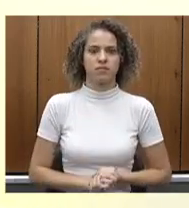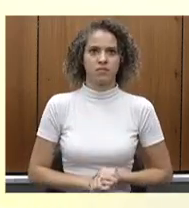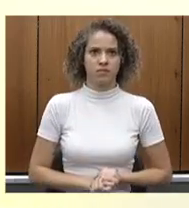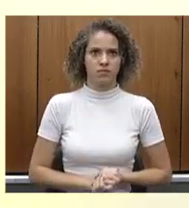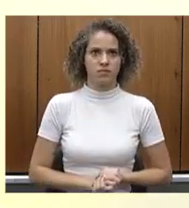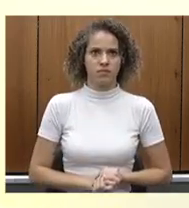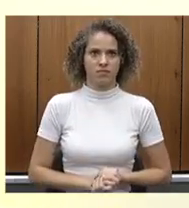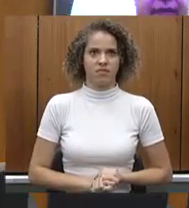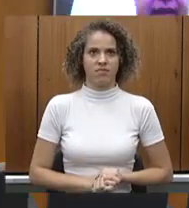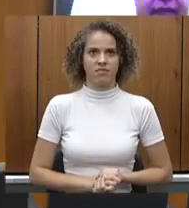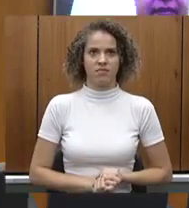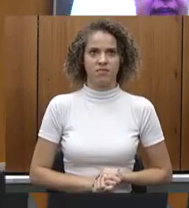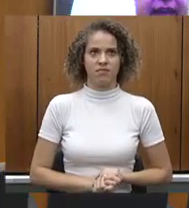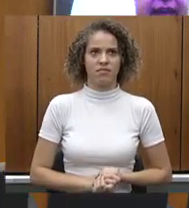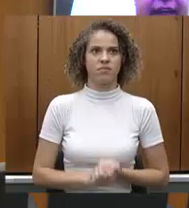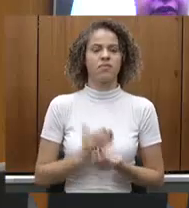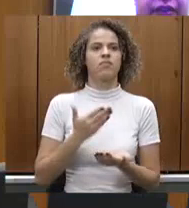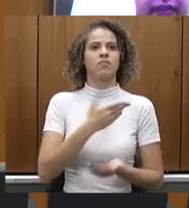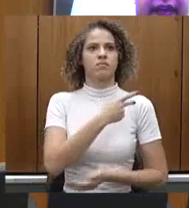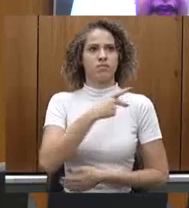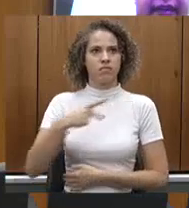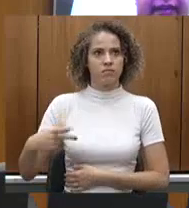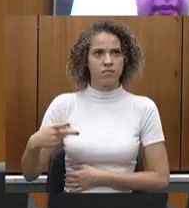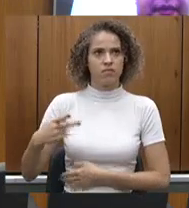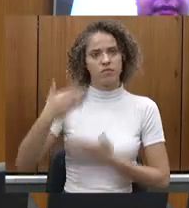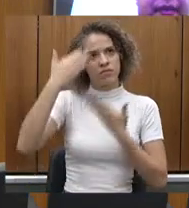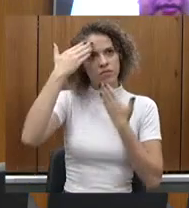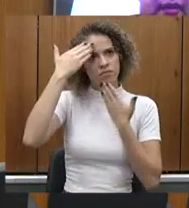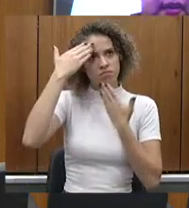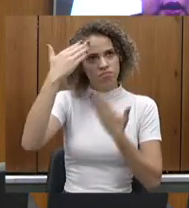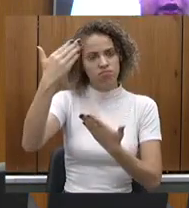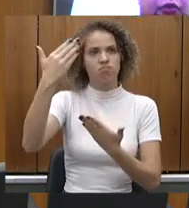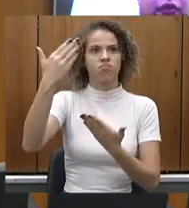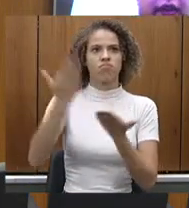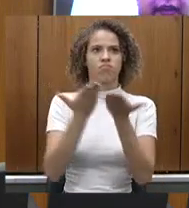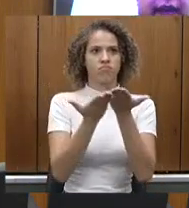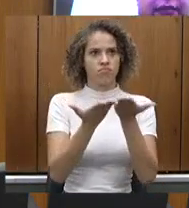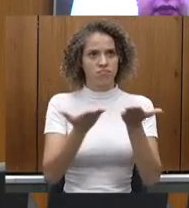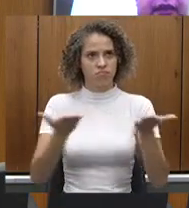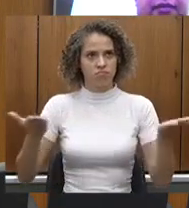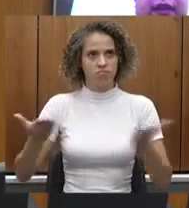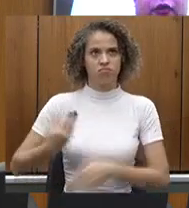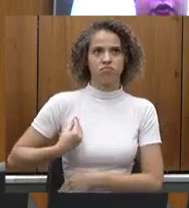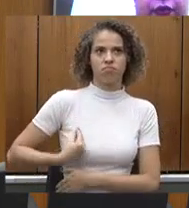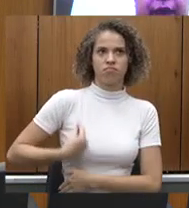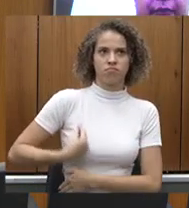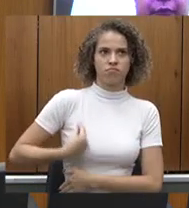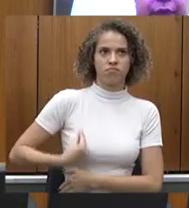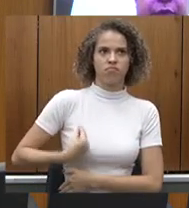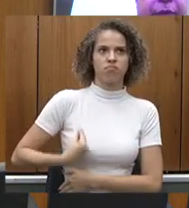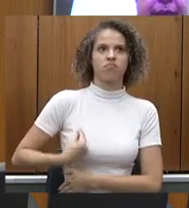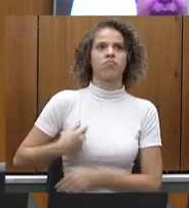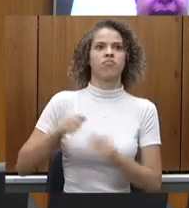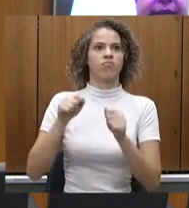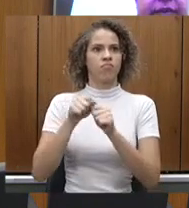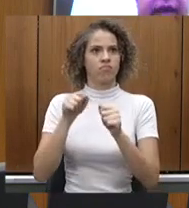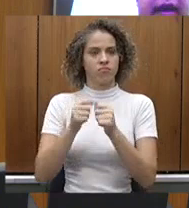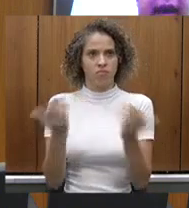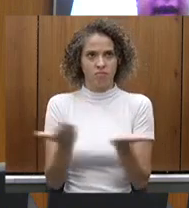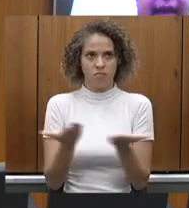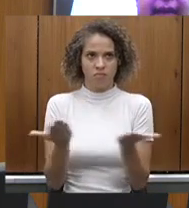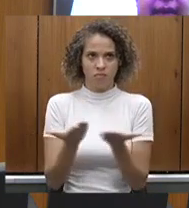A presidência registra e agradece a presença do secretário de Estado de Saúde, Fábio Vitor Baquerê,